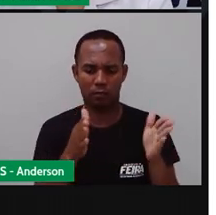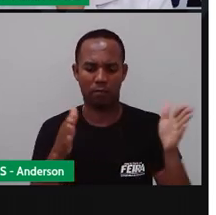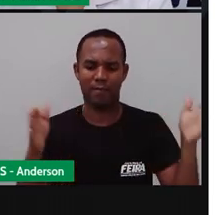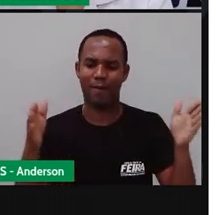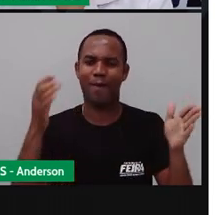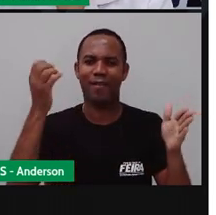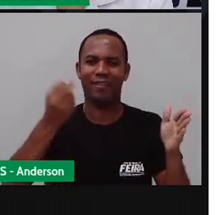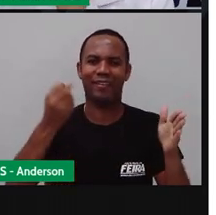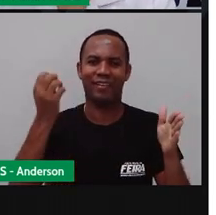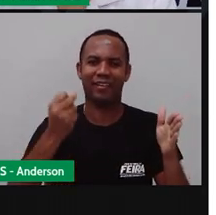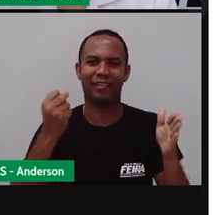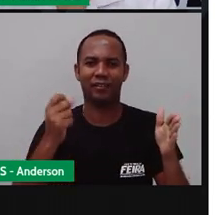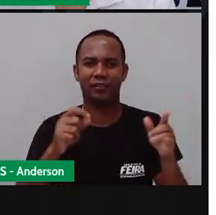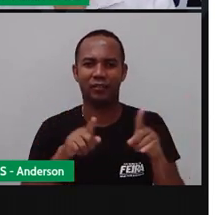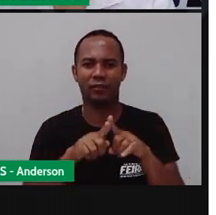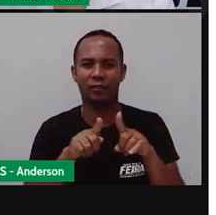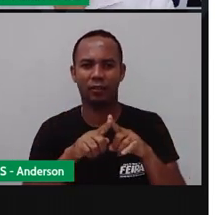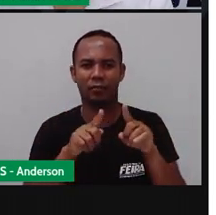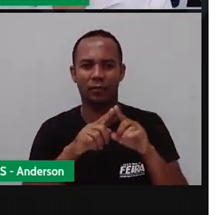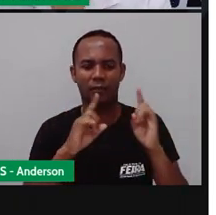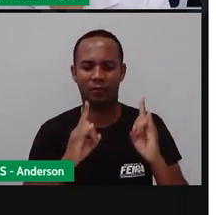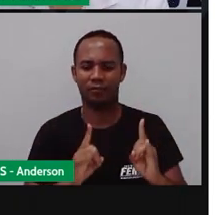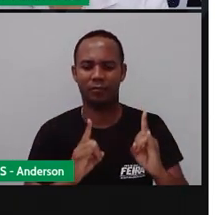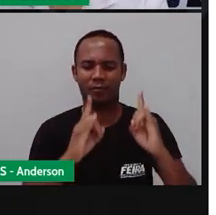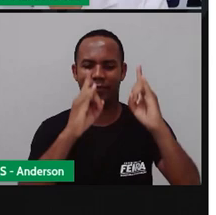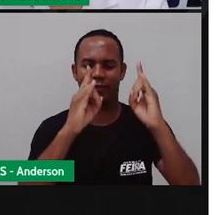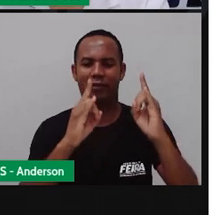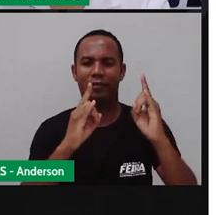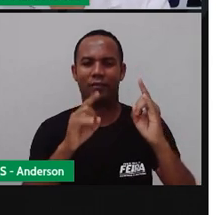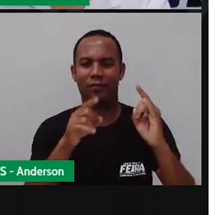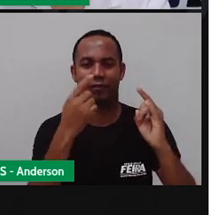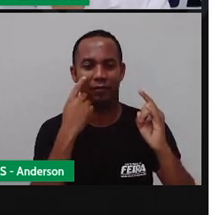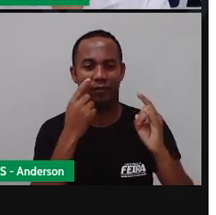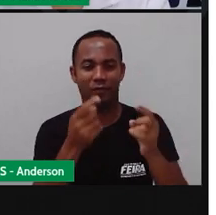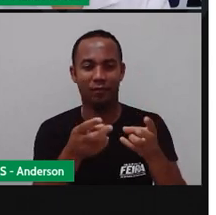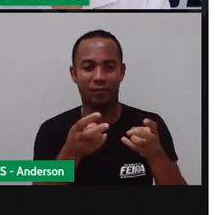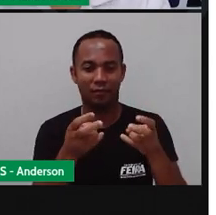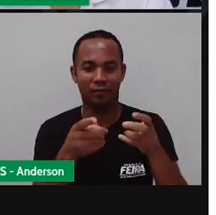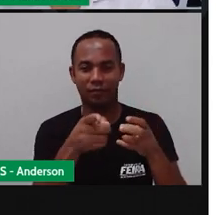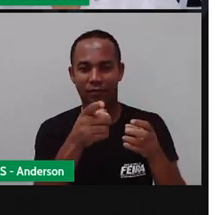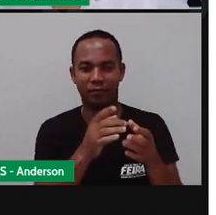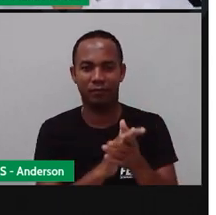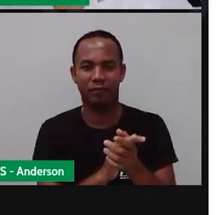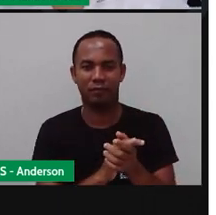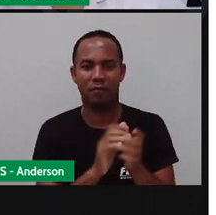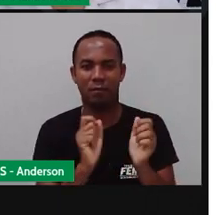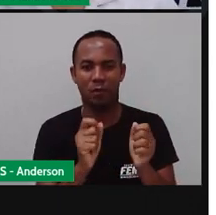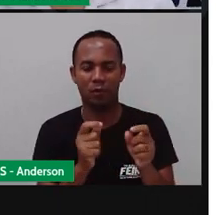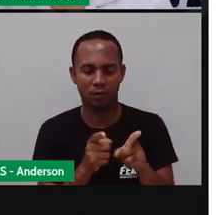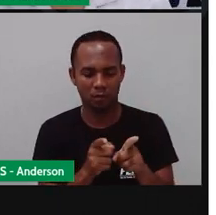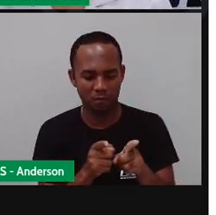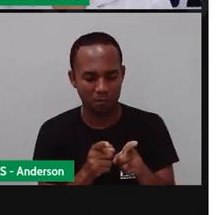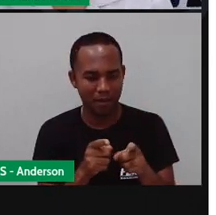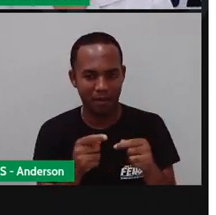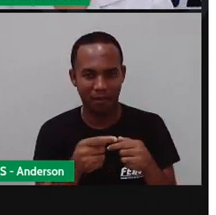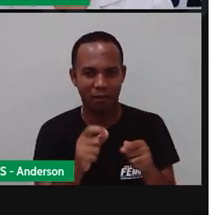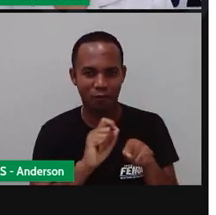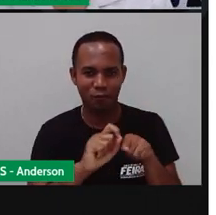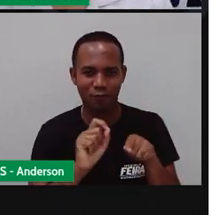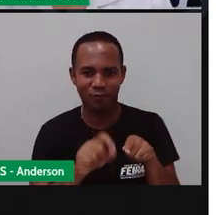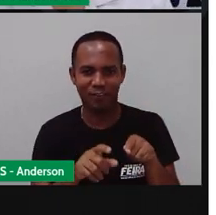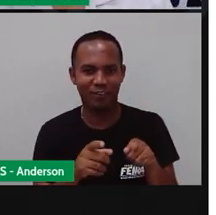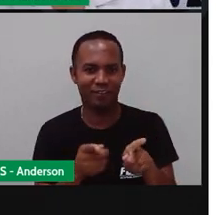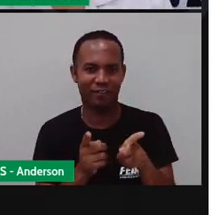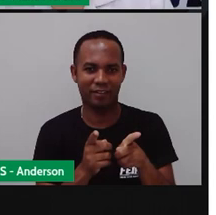simular o que? Simular o que? Prédios grandes Não é isso? Então você pode usar caixas Você pode recortar